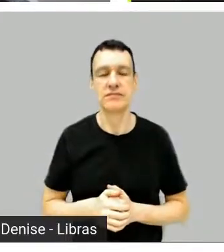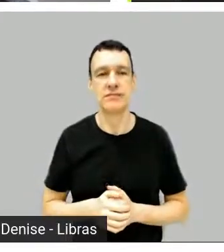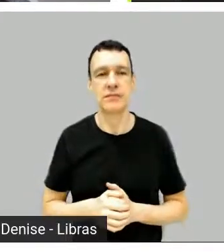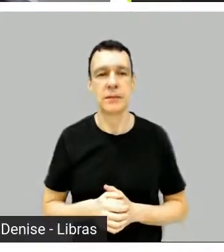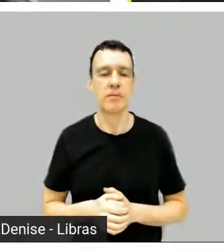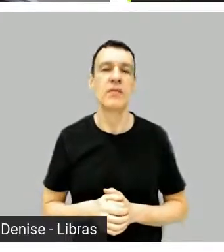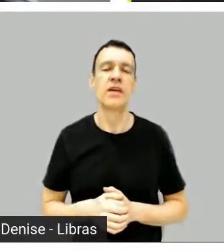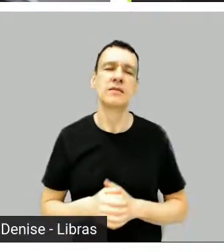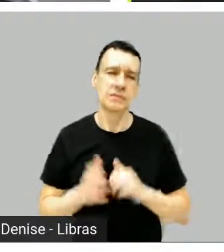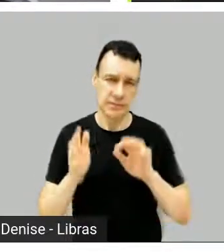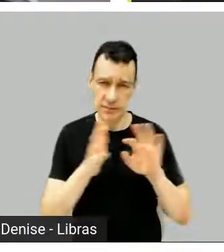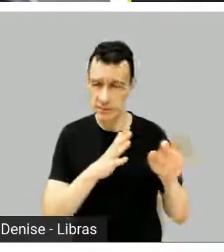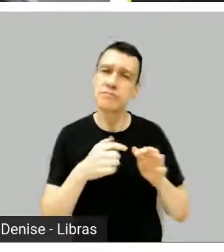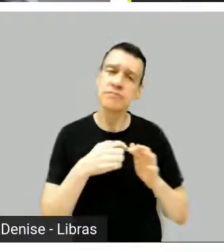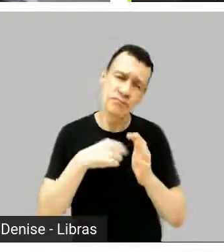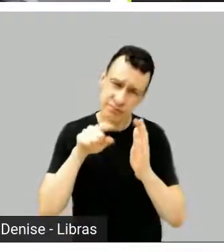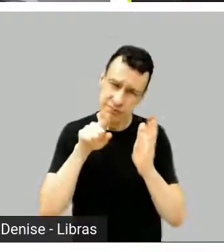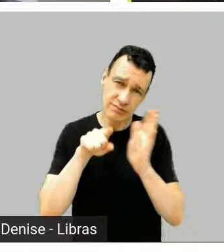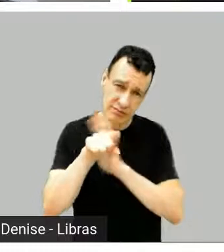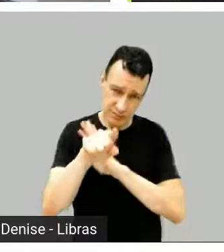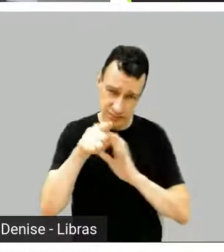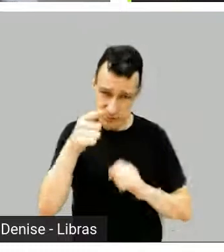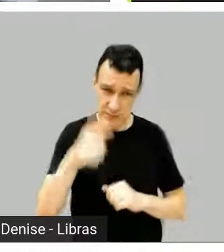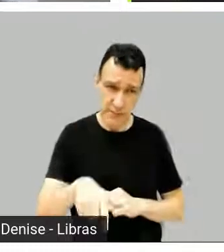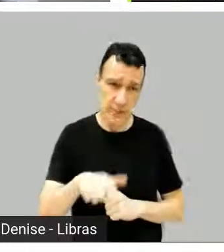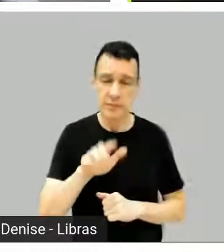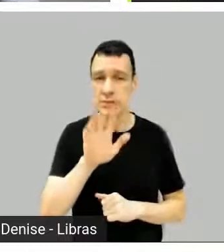Davi, eu queria te perguntar,